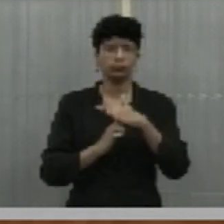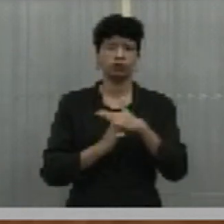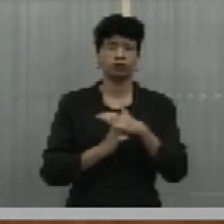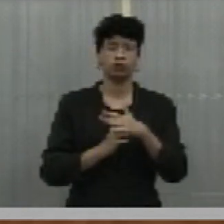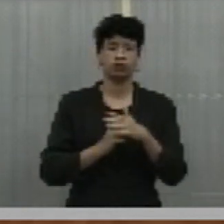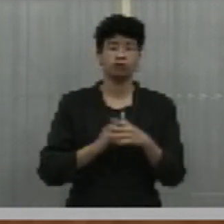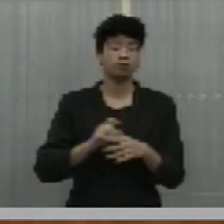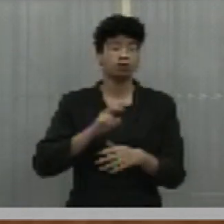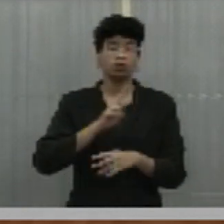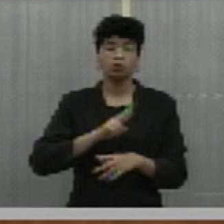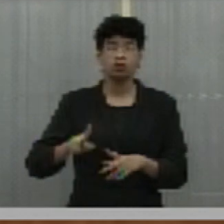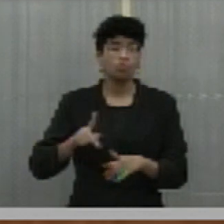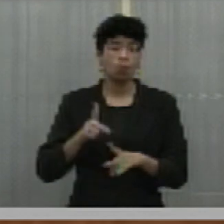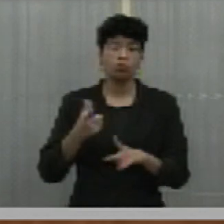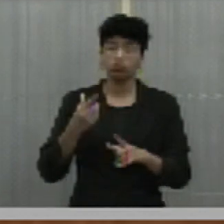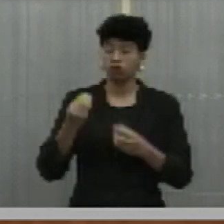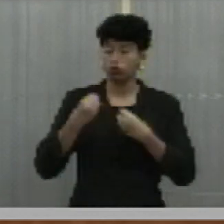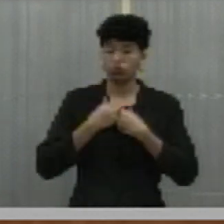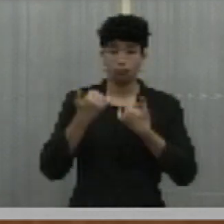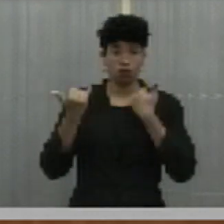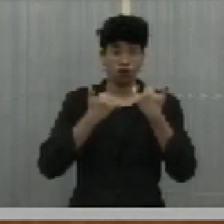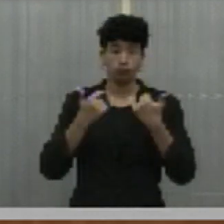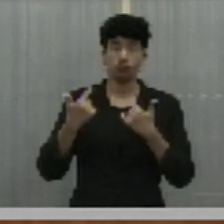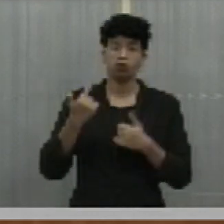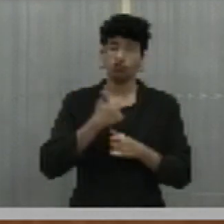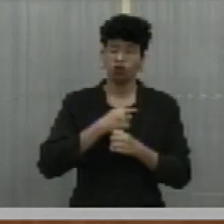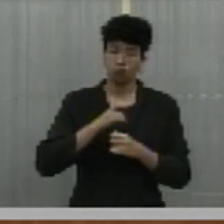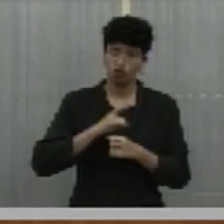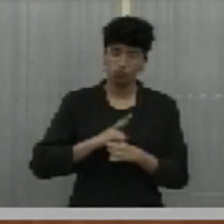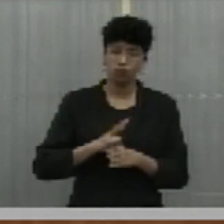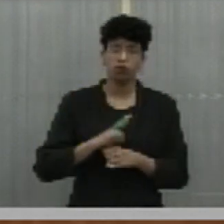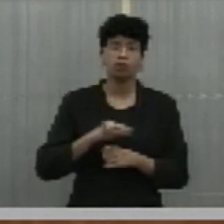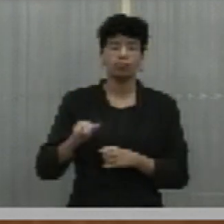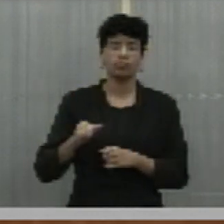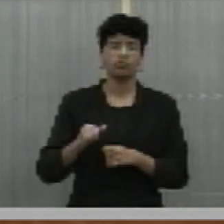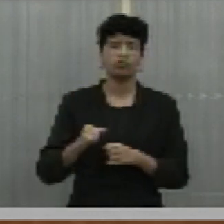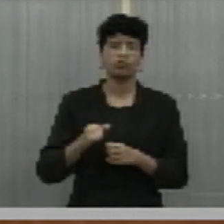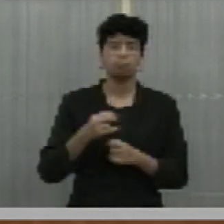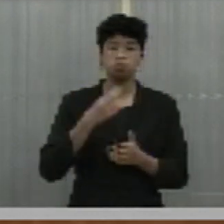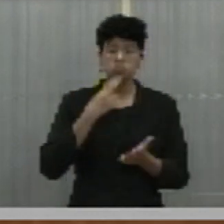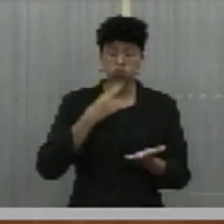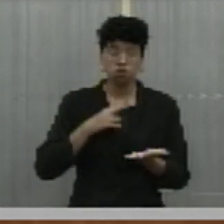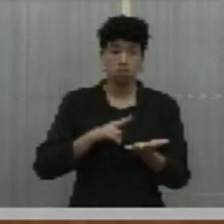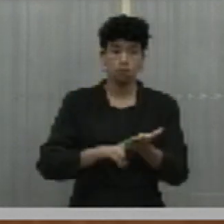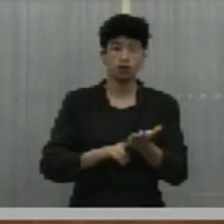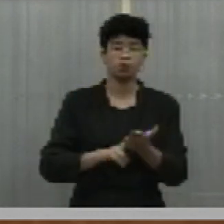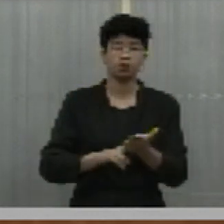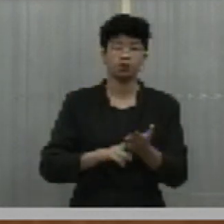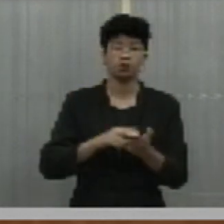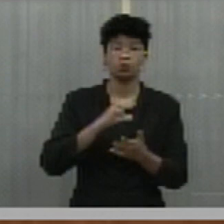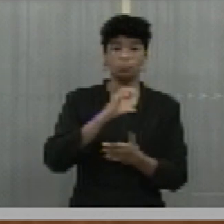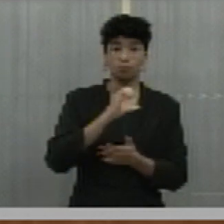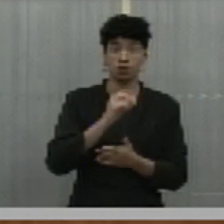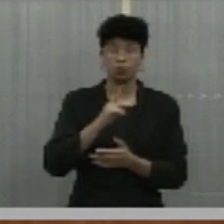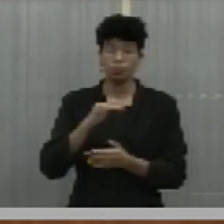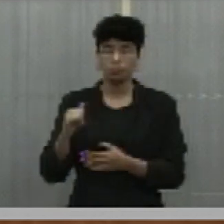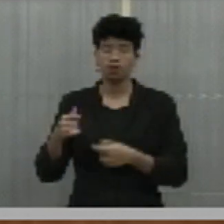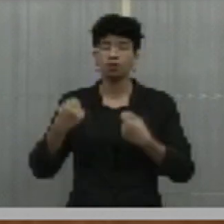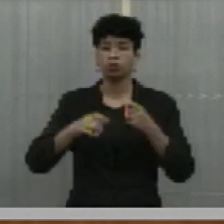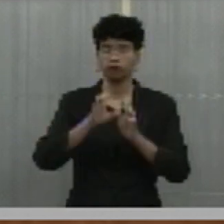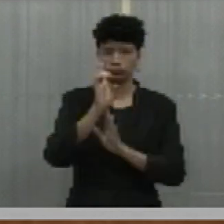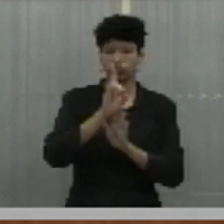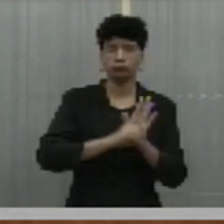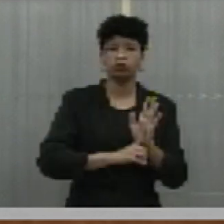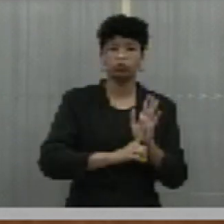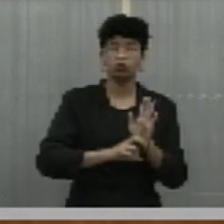repassar informações, nós iremos dar os encaminhamentos que uma CPI tem de direito,